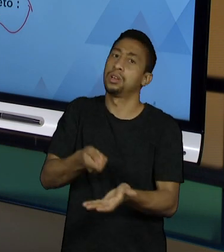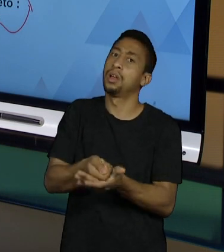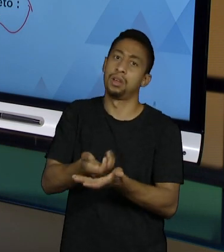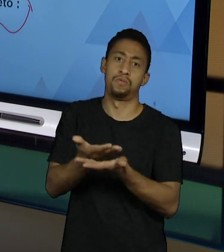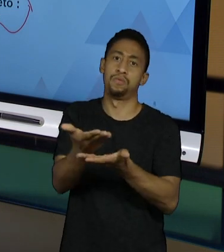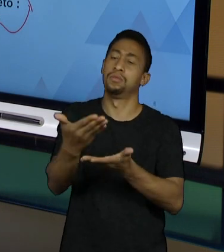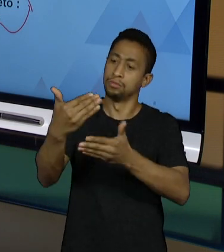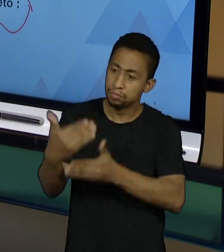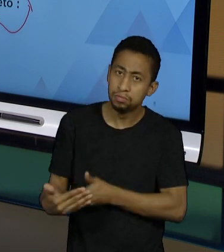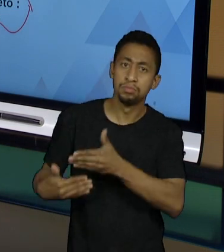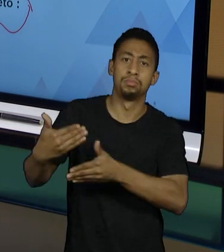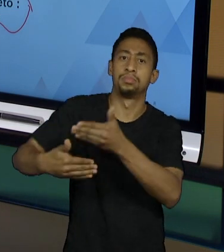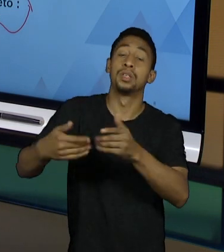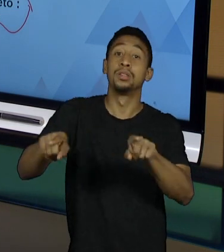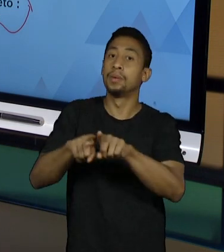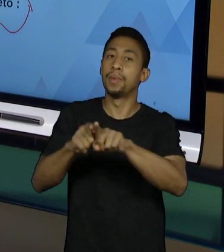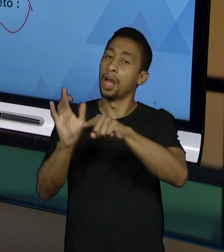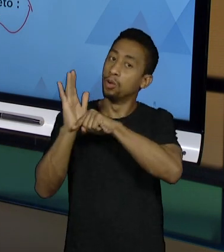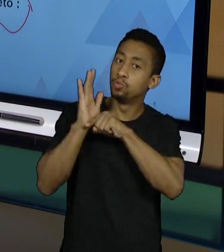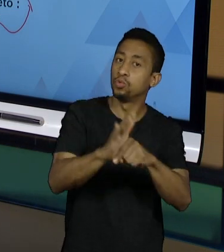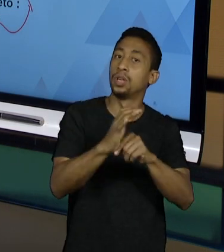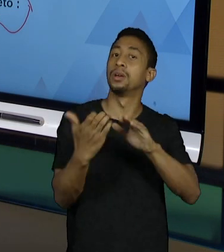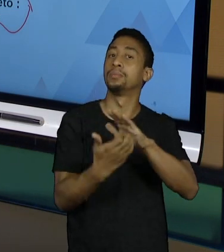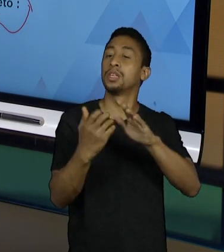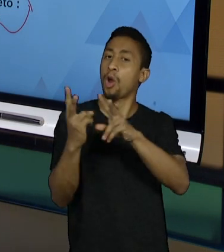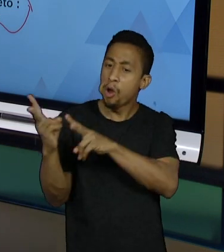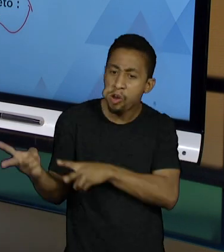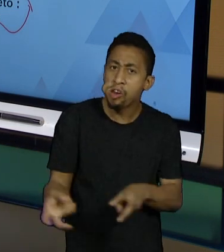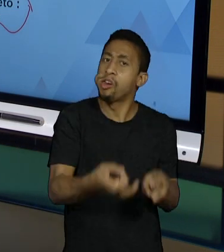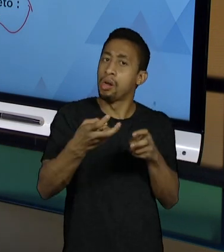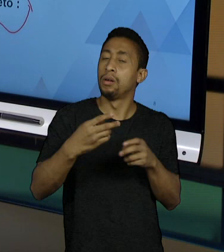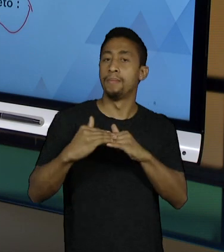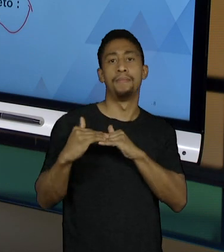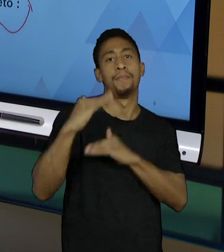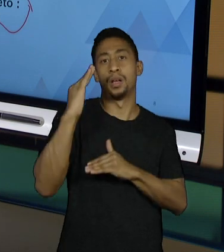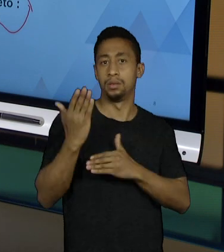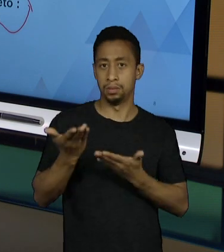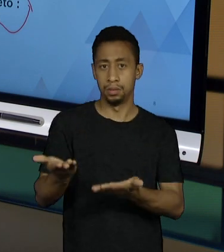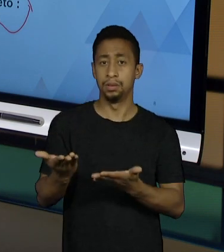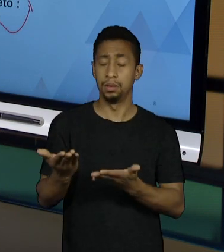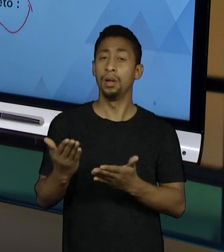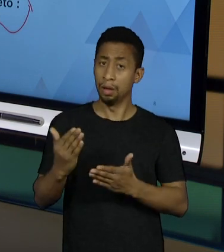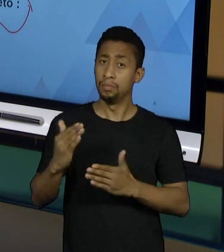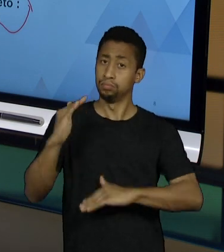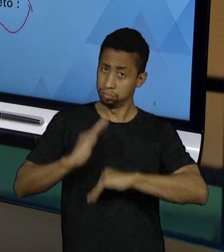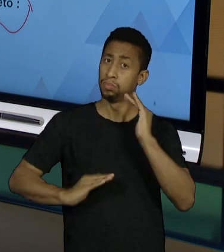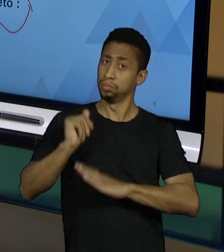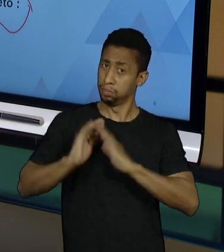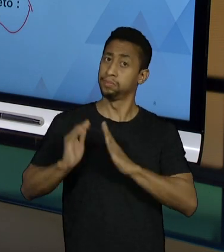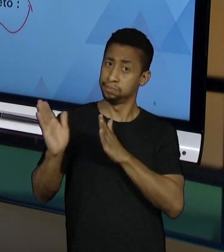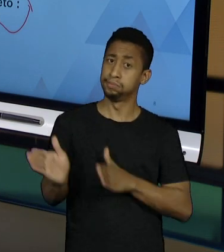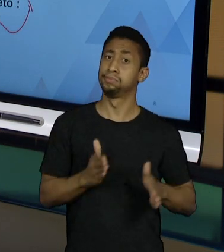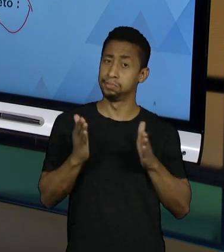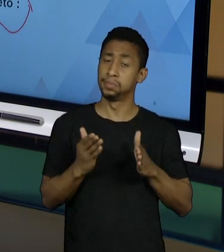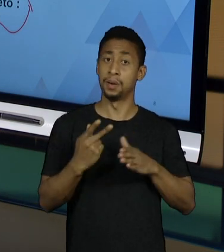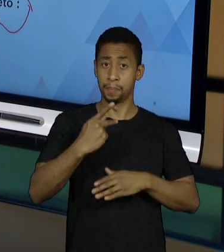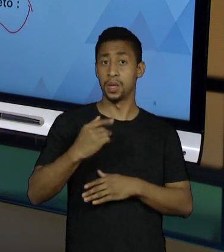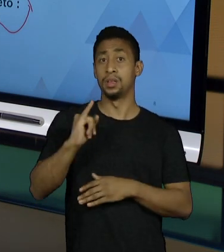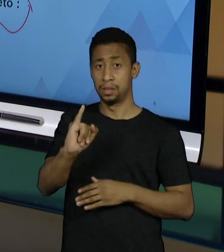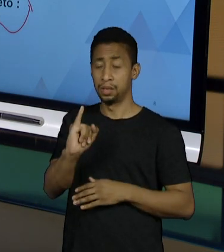aumentar o lucro da empresa, otimizar os seus processos. Esse é o treinamento que o projeto integrador quer